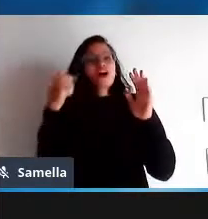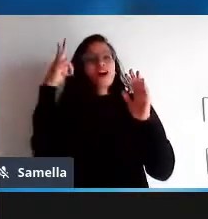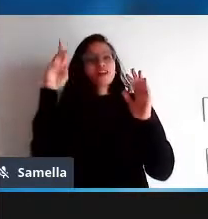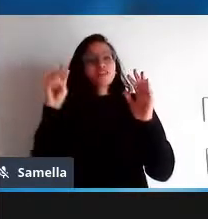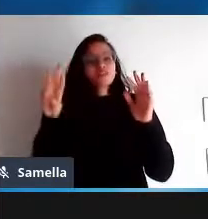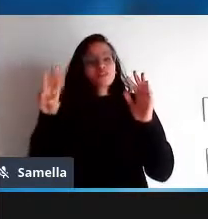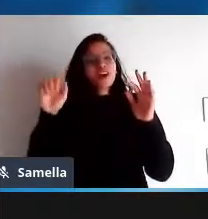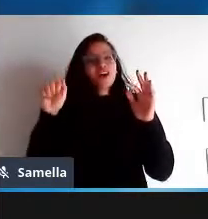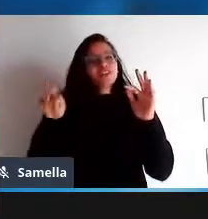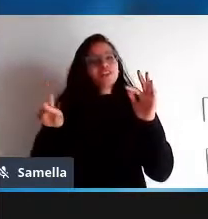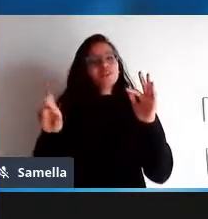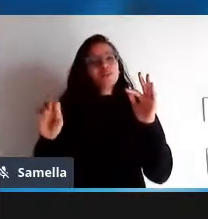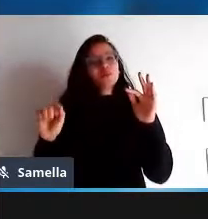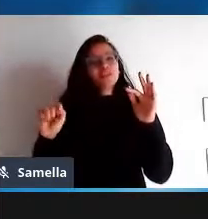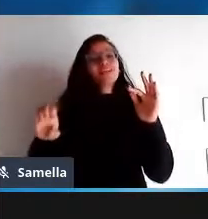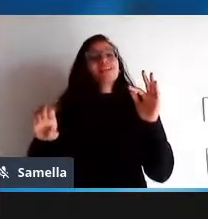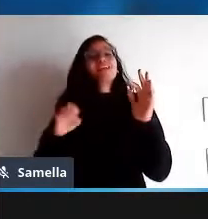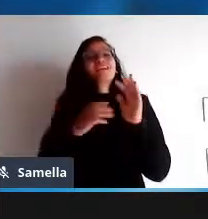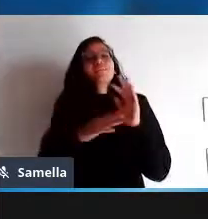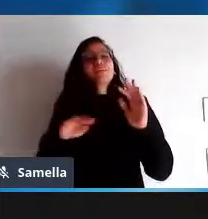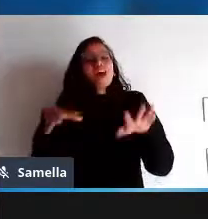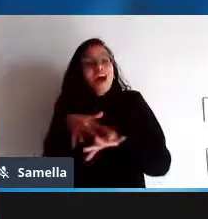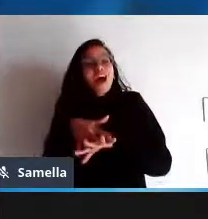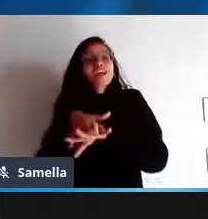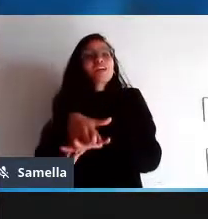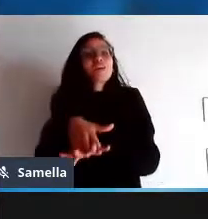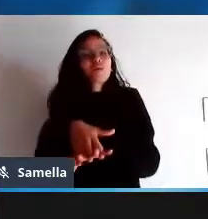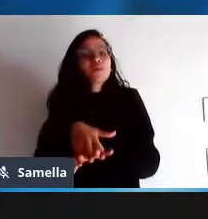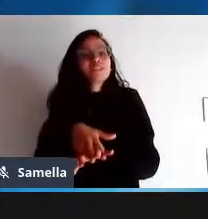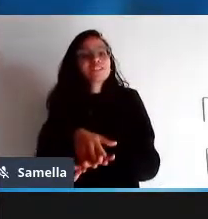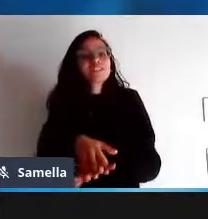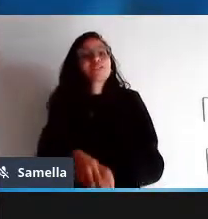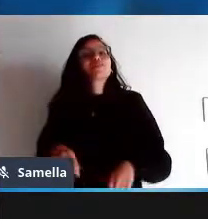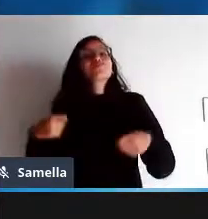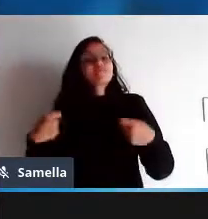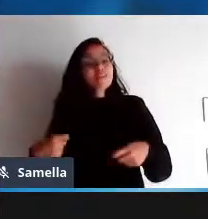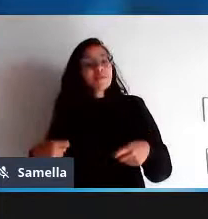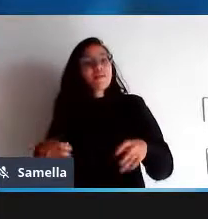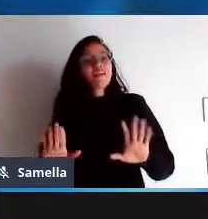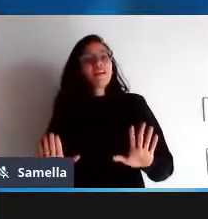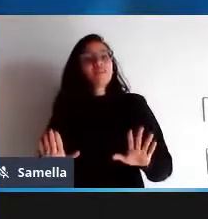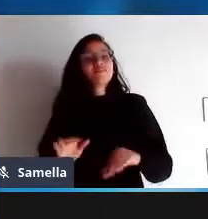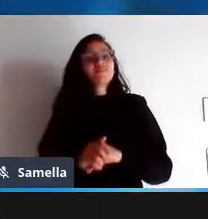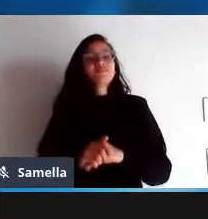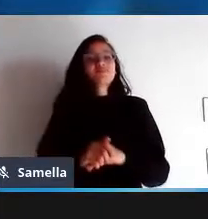inclusão digital é um dos aspectos políticos mais importantes do software livre